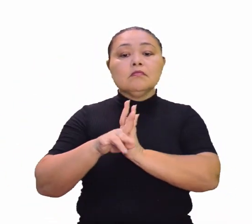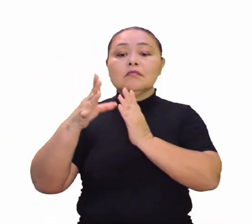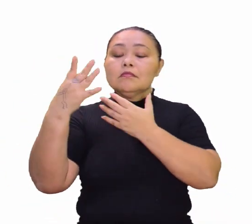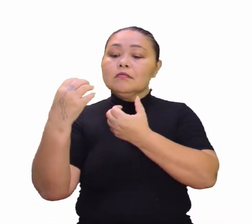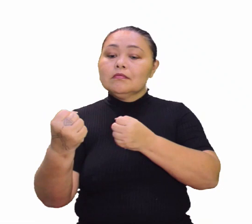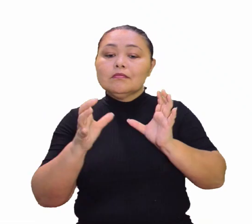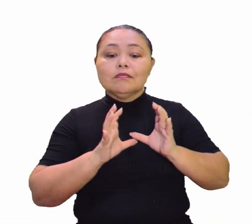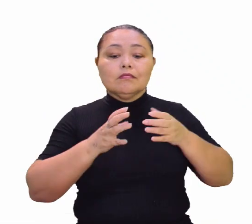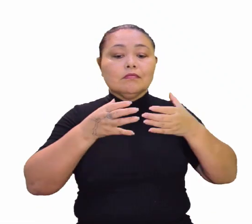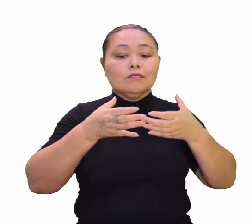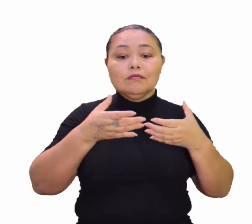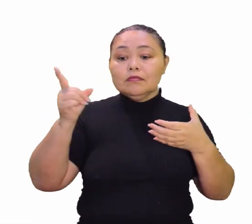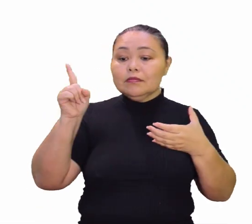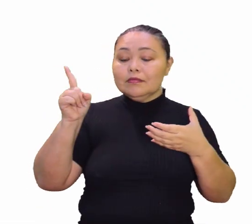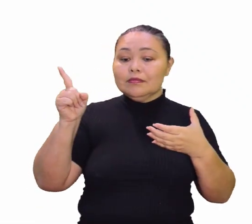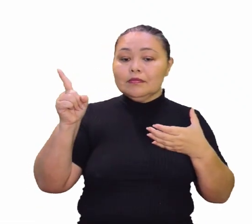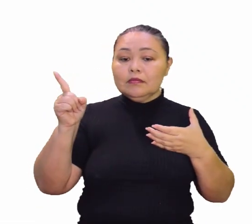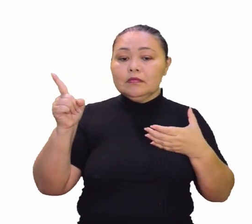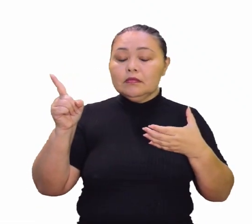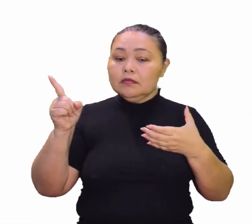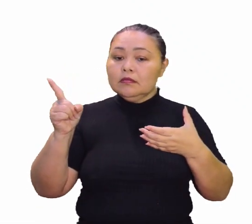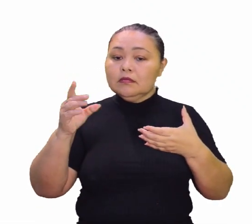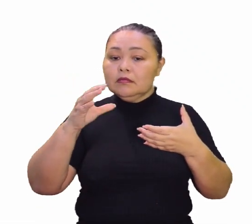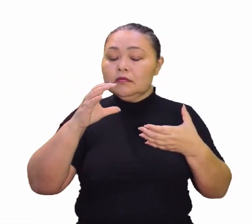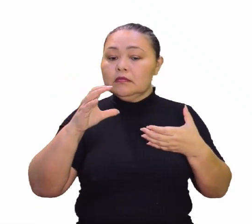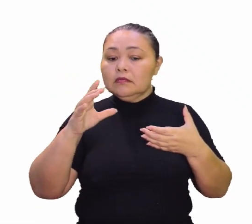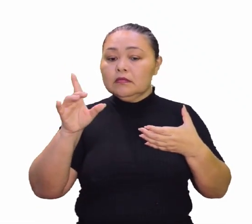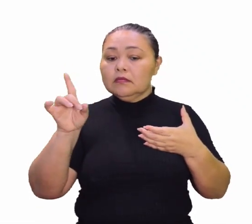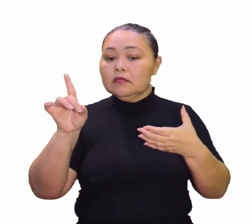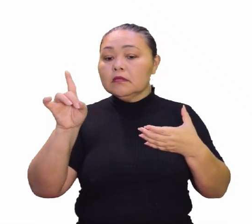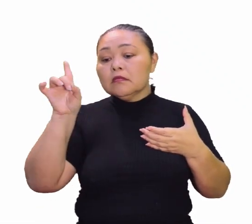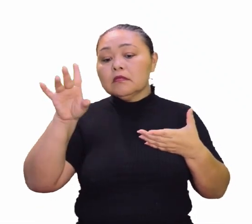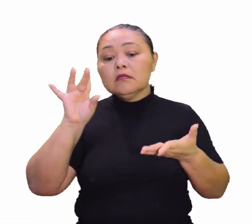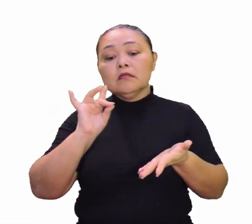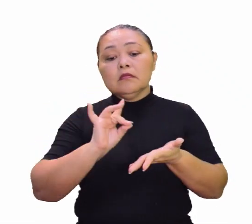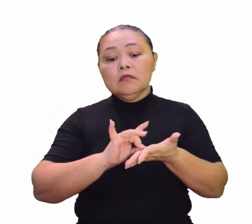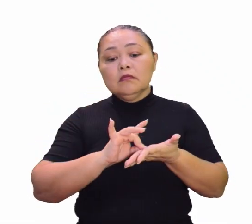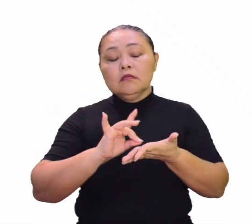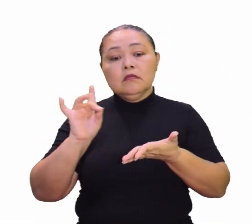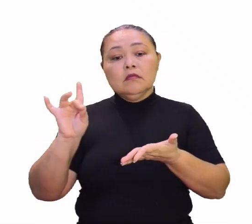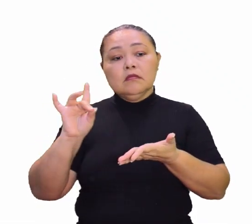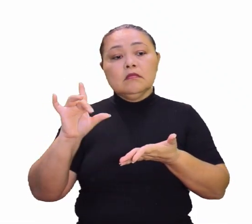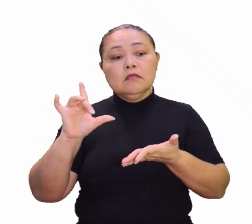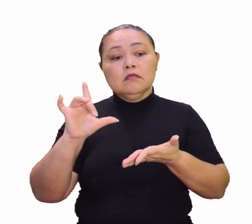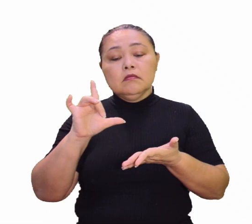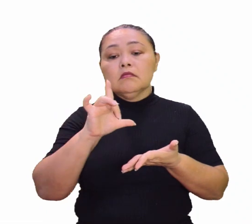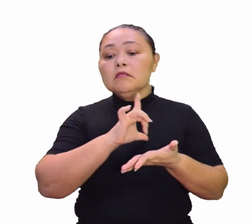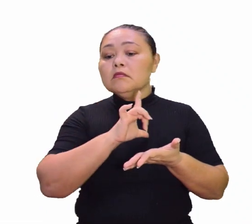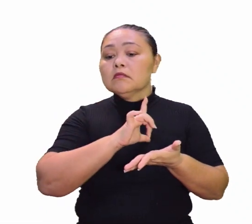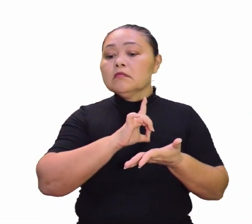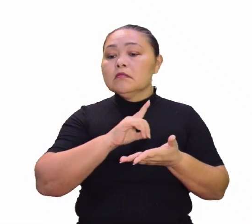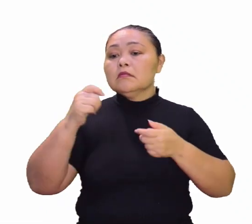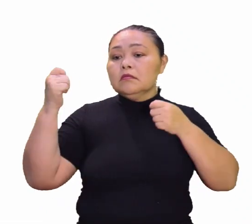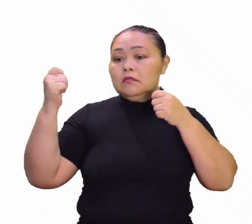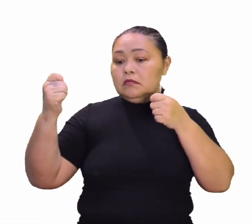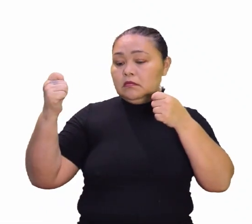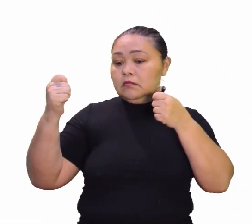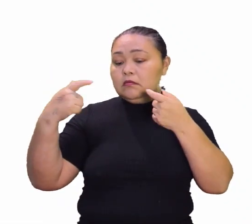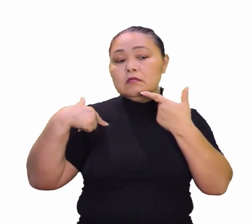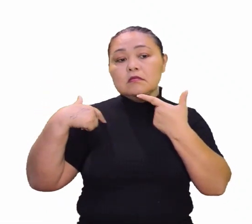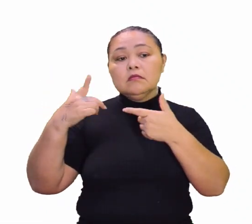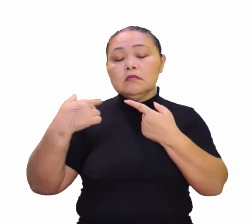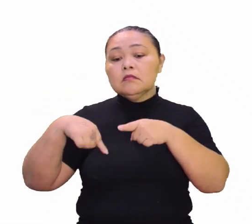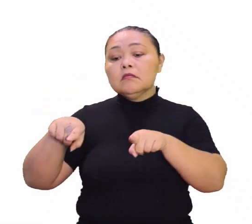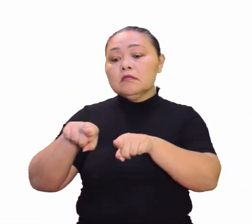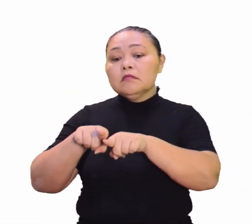adote uma espécie, olha só. Então, realmente, há esses ativistas, né, nessas